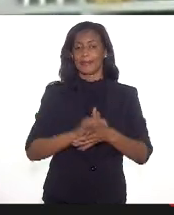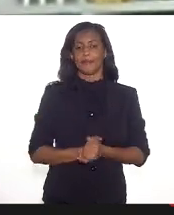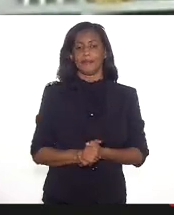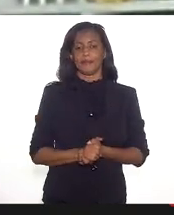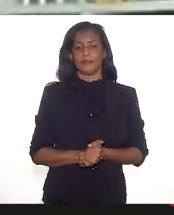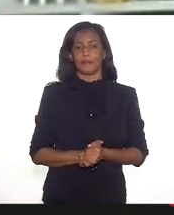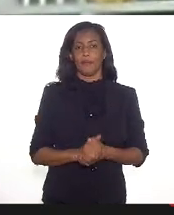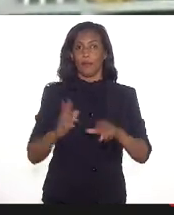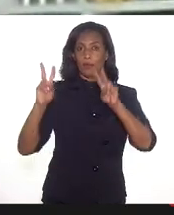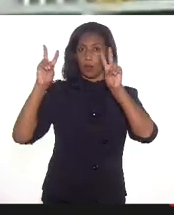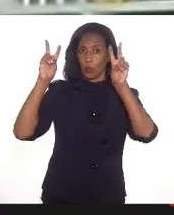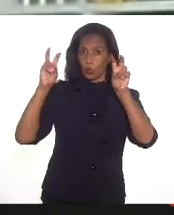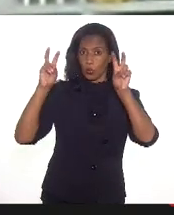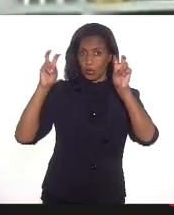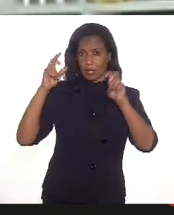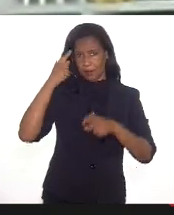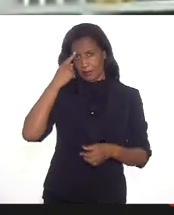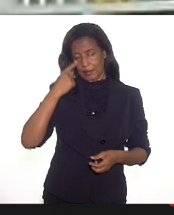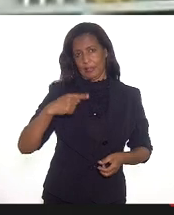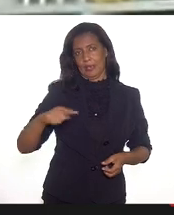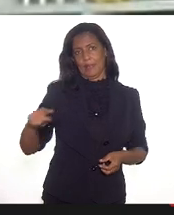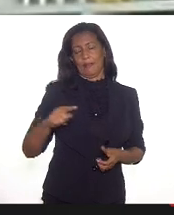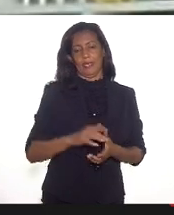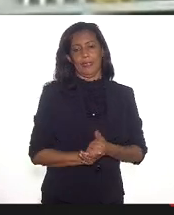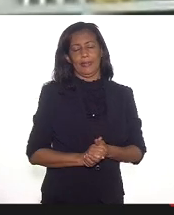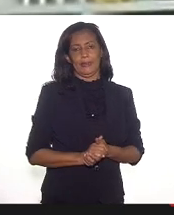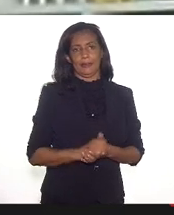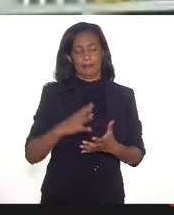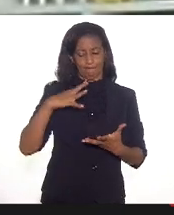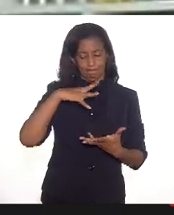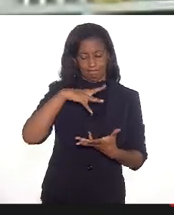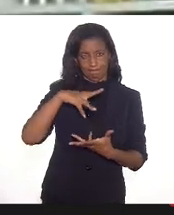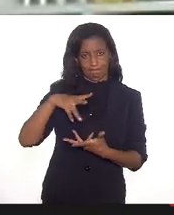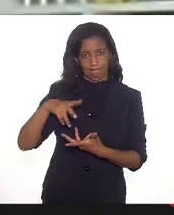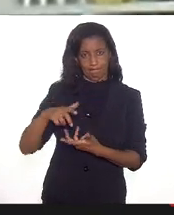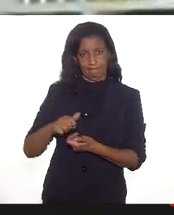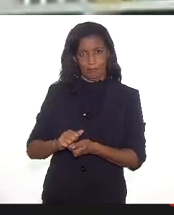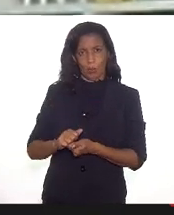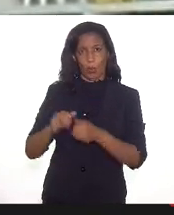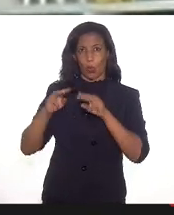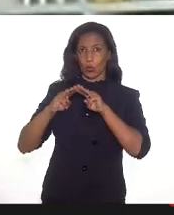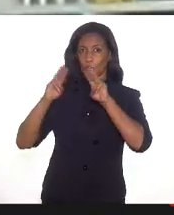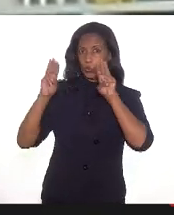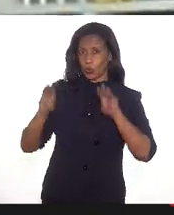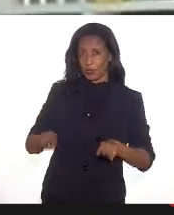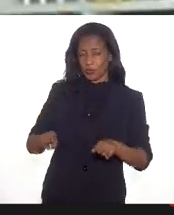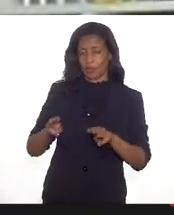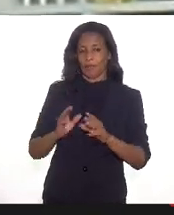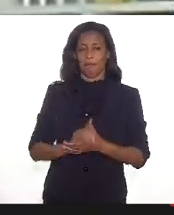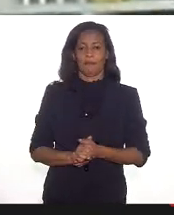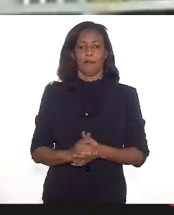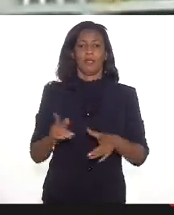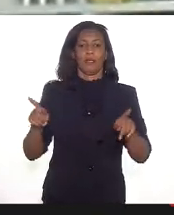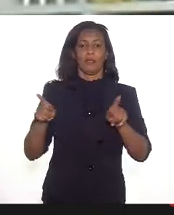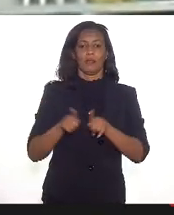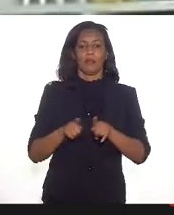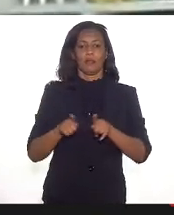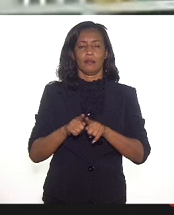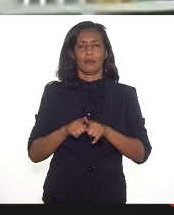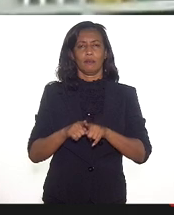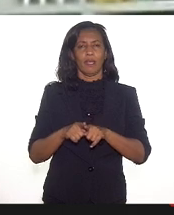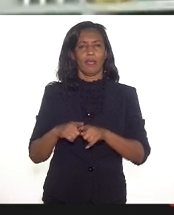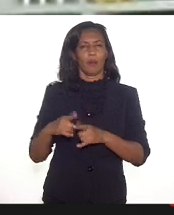o tema da Semana Nacional de Museus, do Dia Internacional de Museus proposto, também é muito